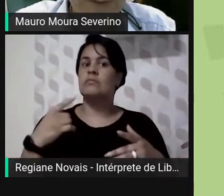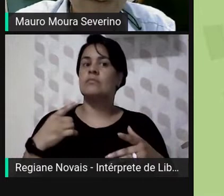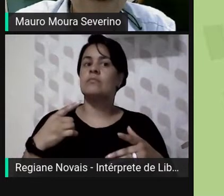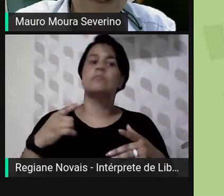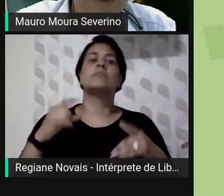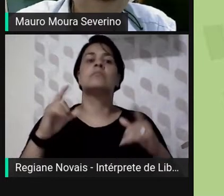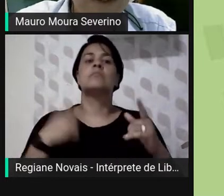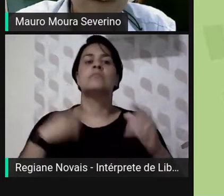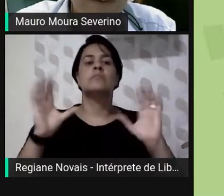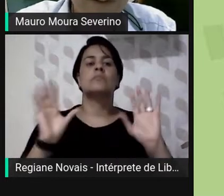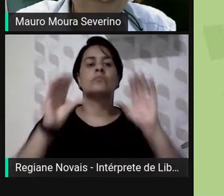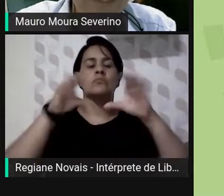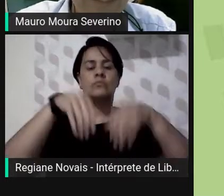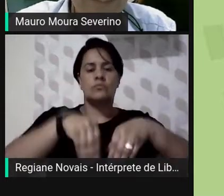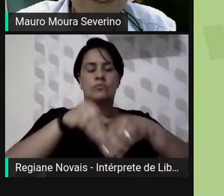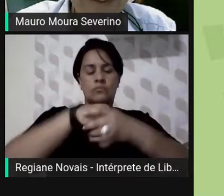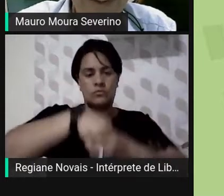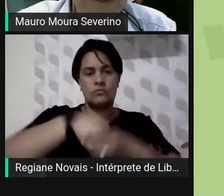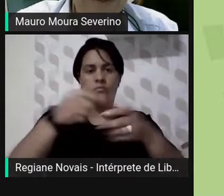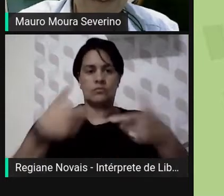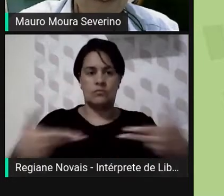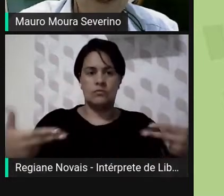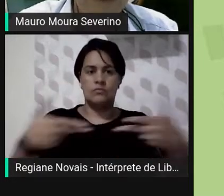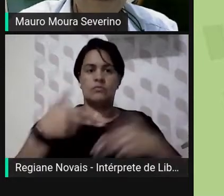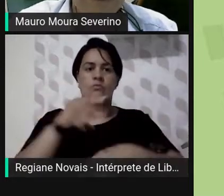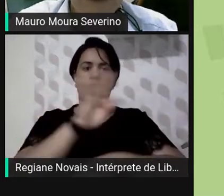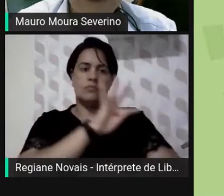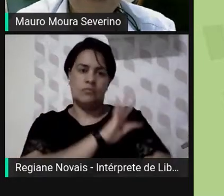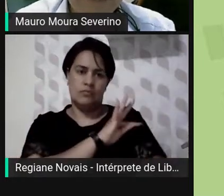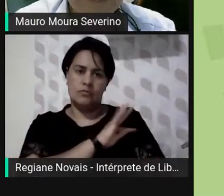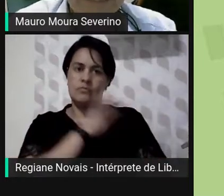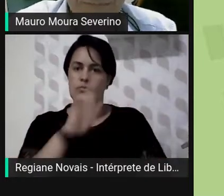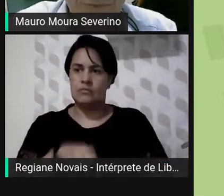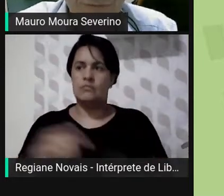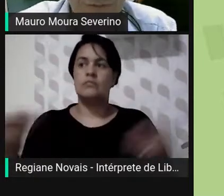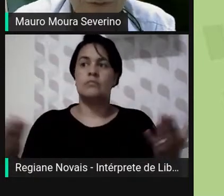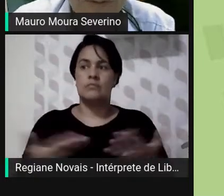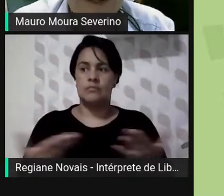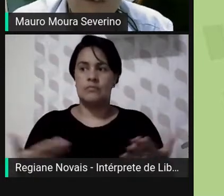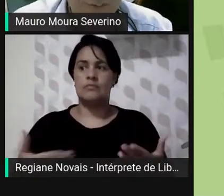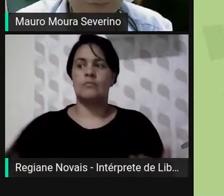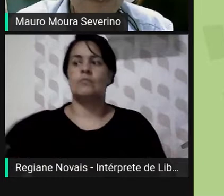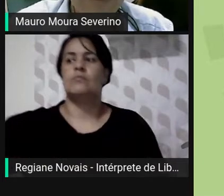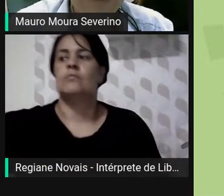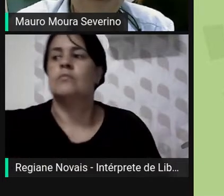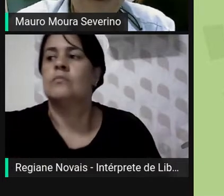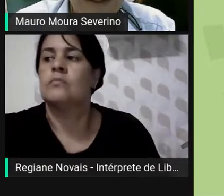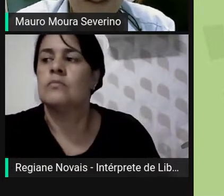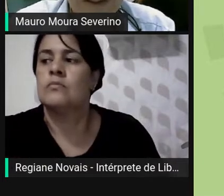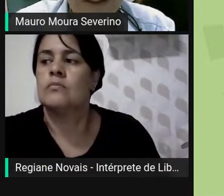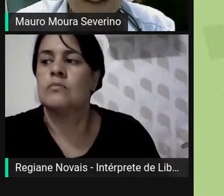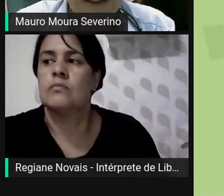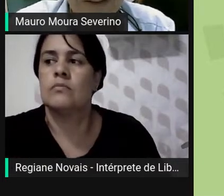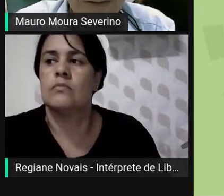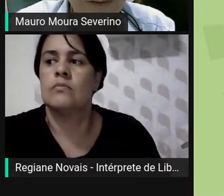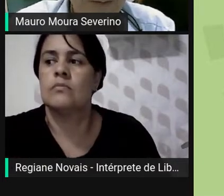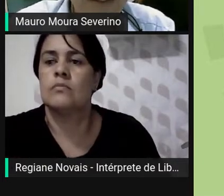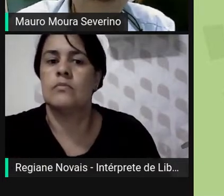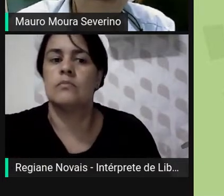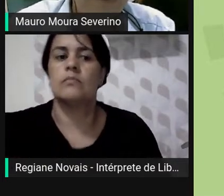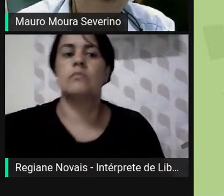no departamento técnico e agora pertenço aos quadros do setor da COMPSE. É